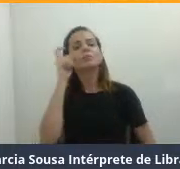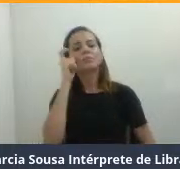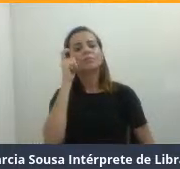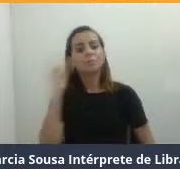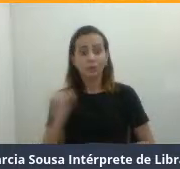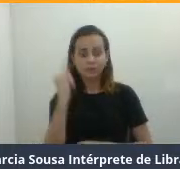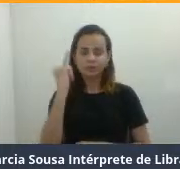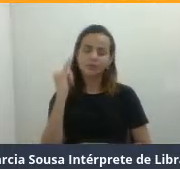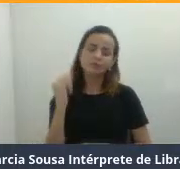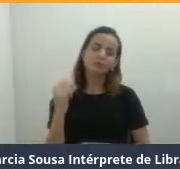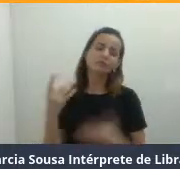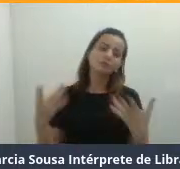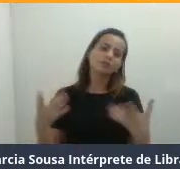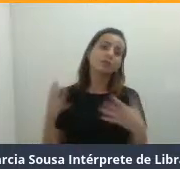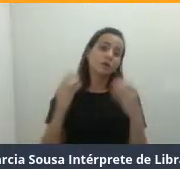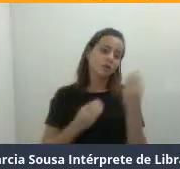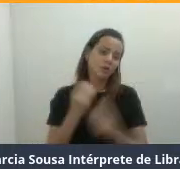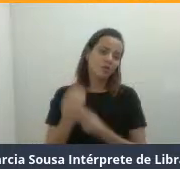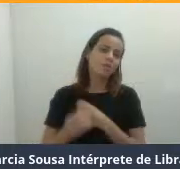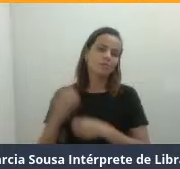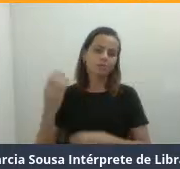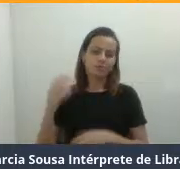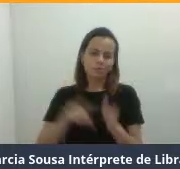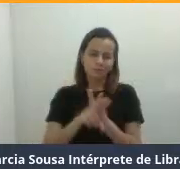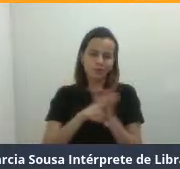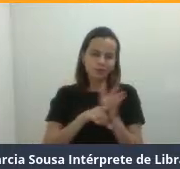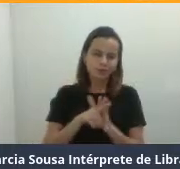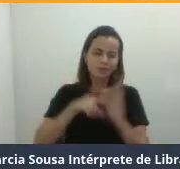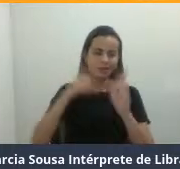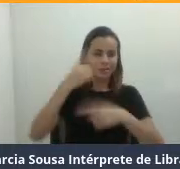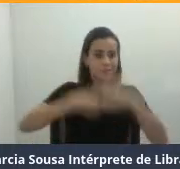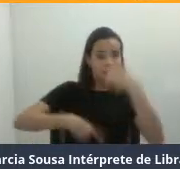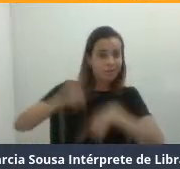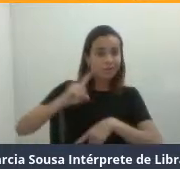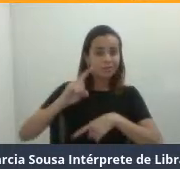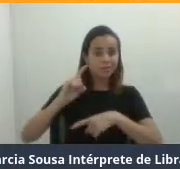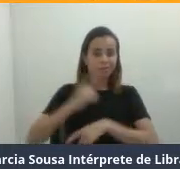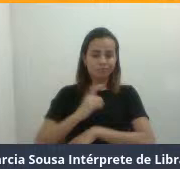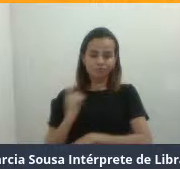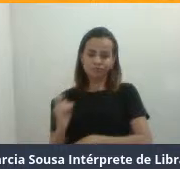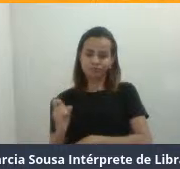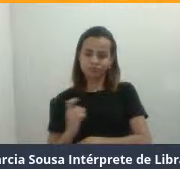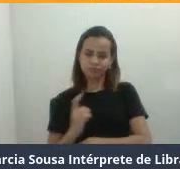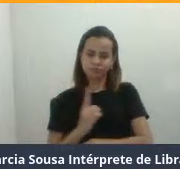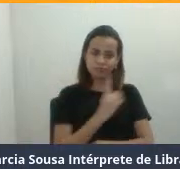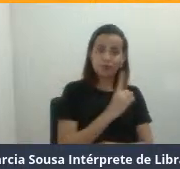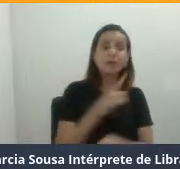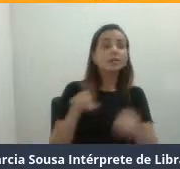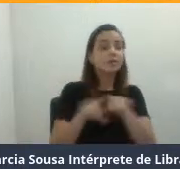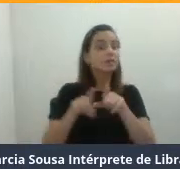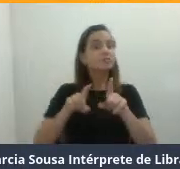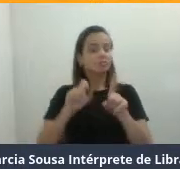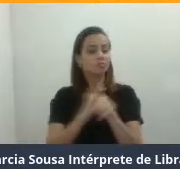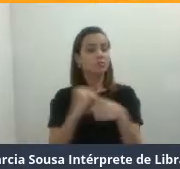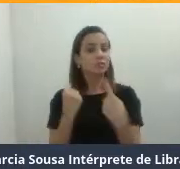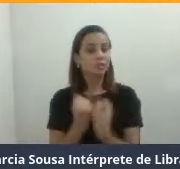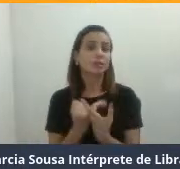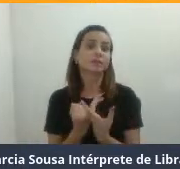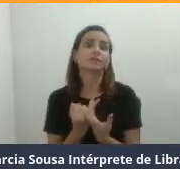a gente enquanto pesquisa, enquanto evolução, enquanto sociedade. E eu gostaria